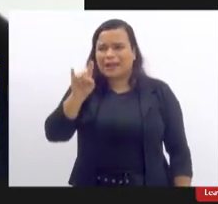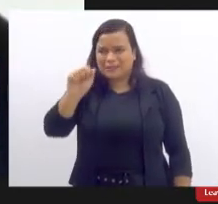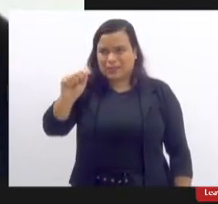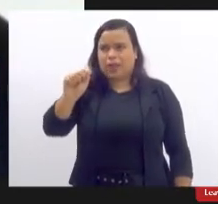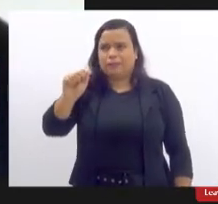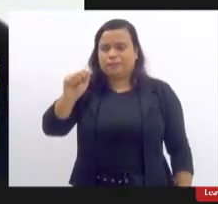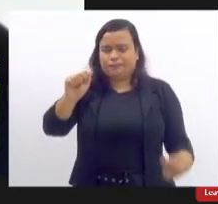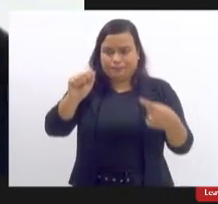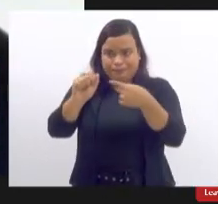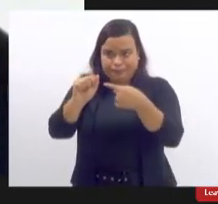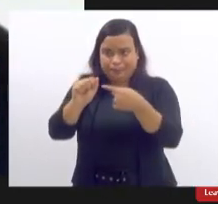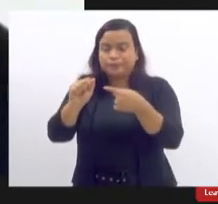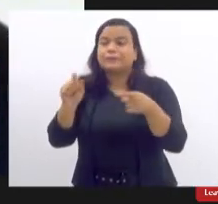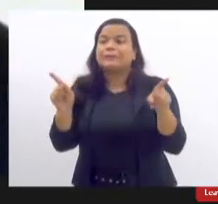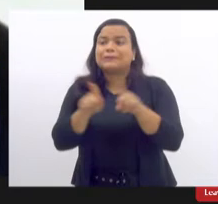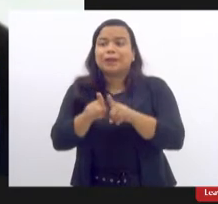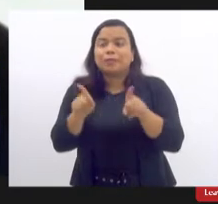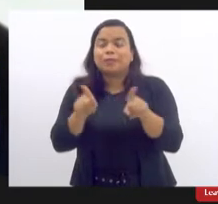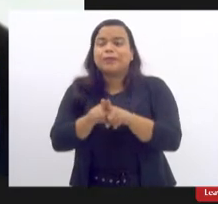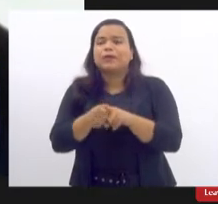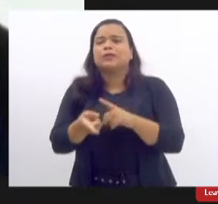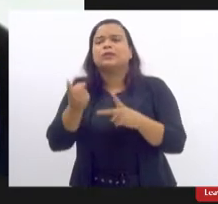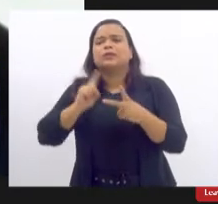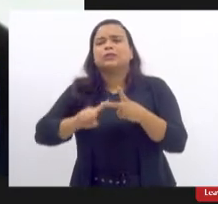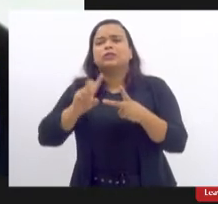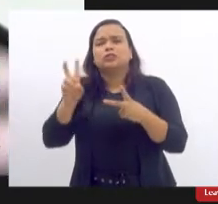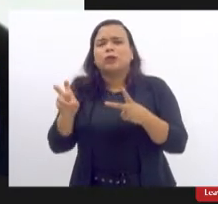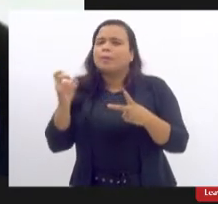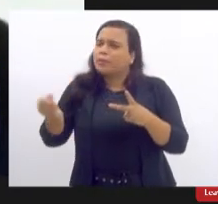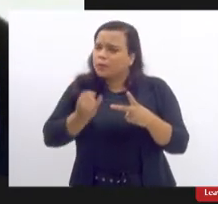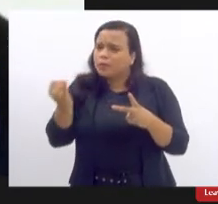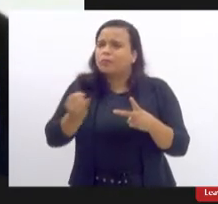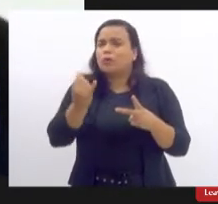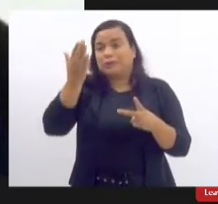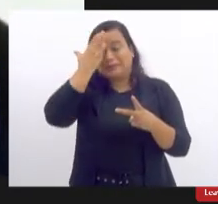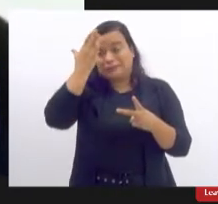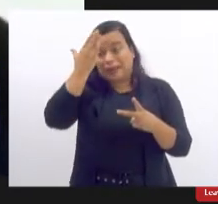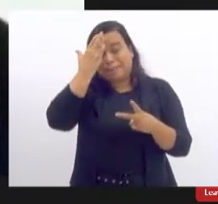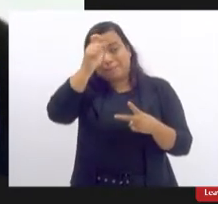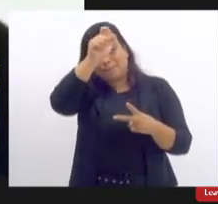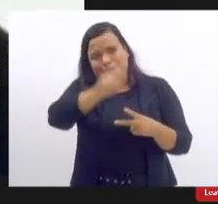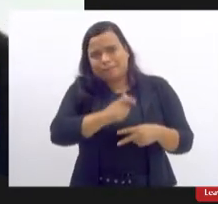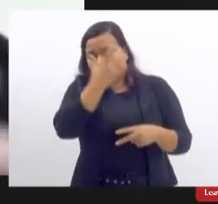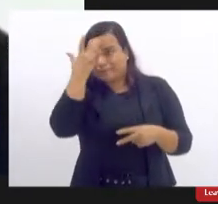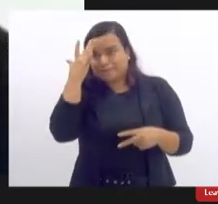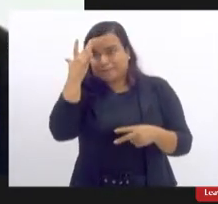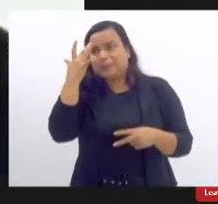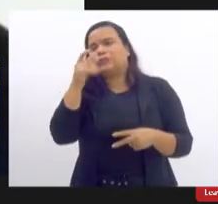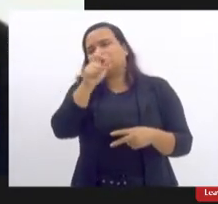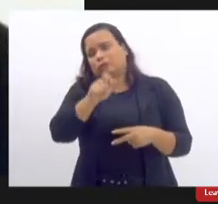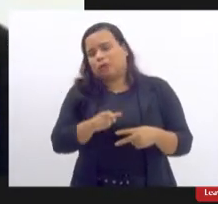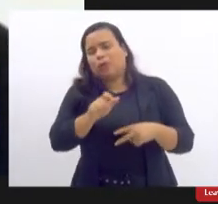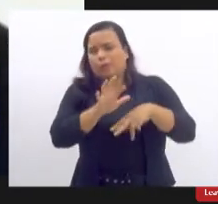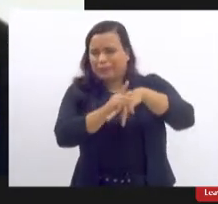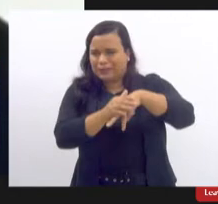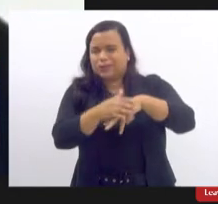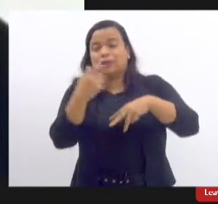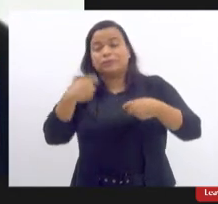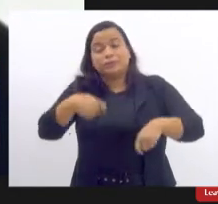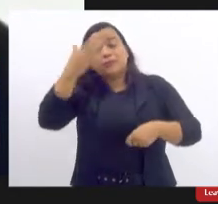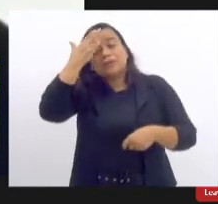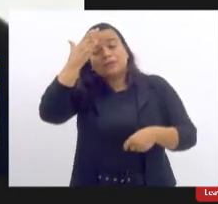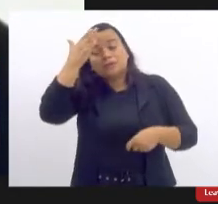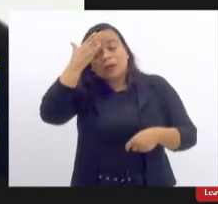importância sim do consentimento e é de conhecimento amplo público e de todo médico que trabalha com